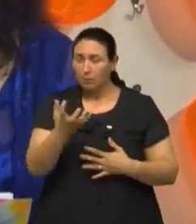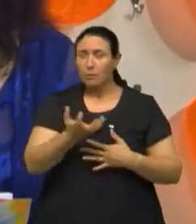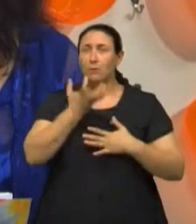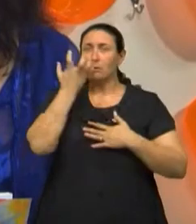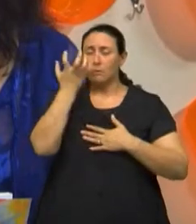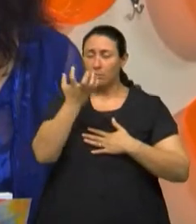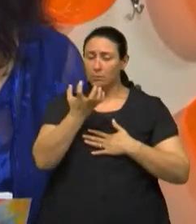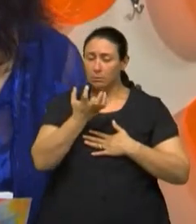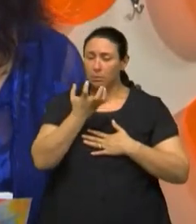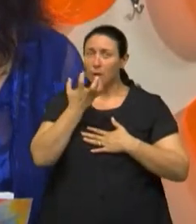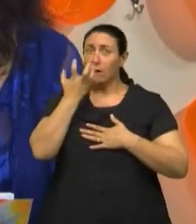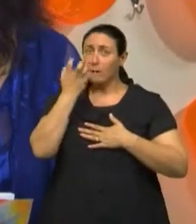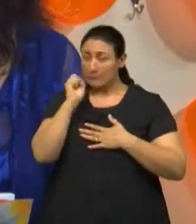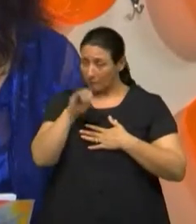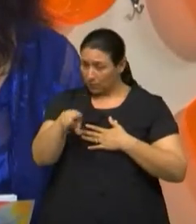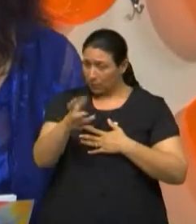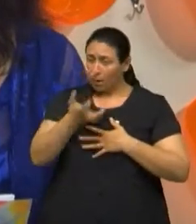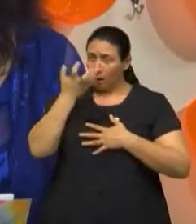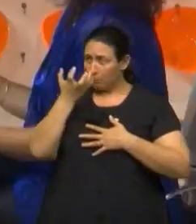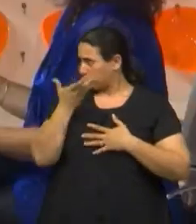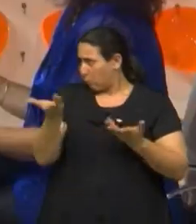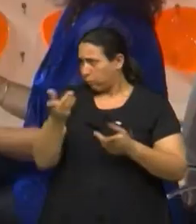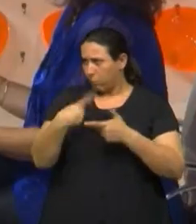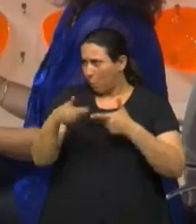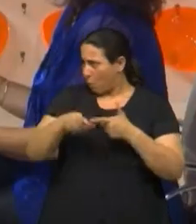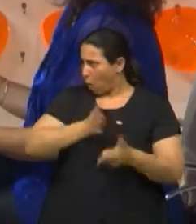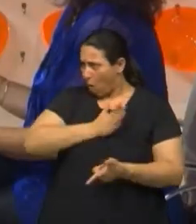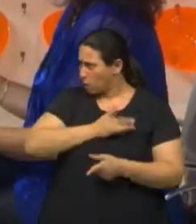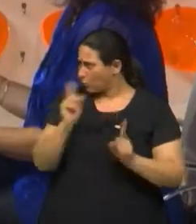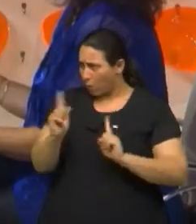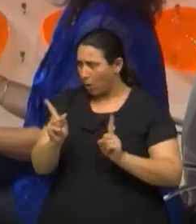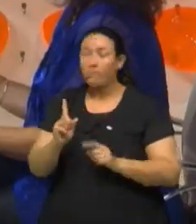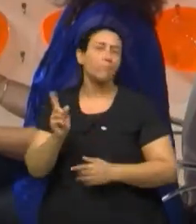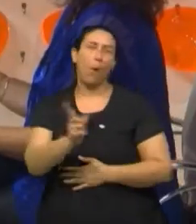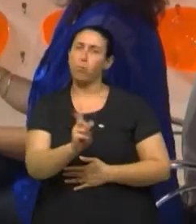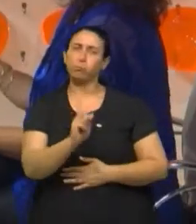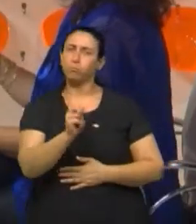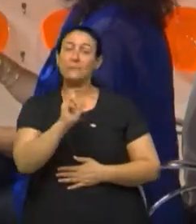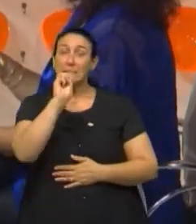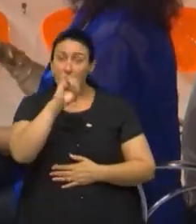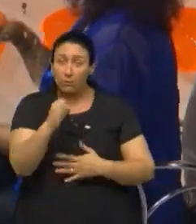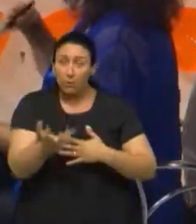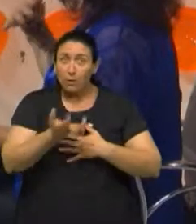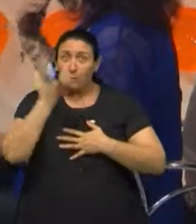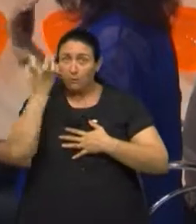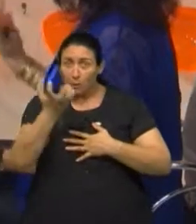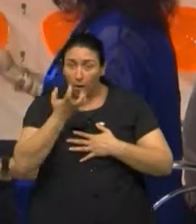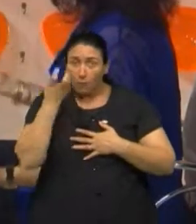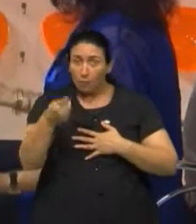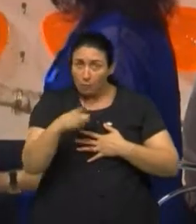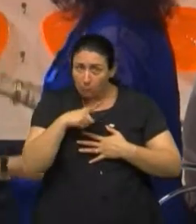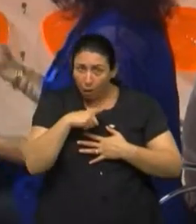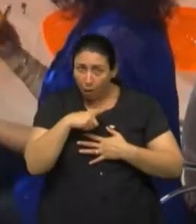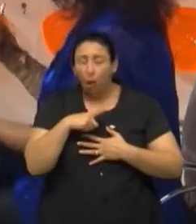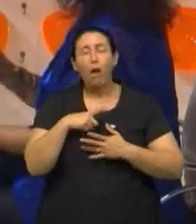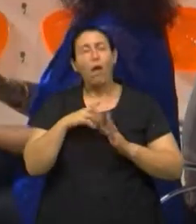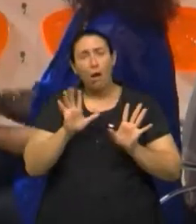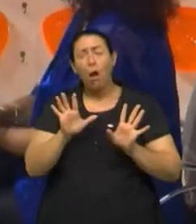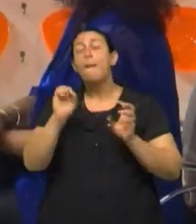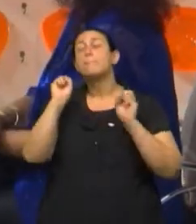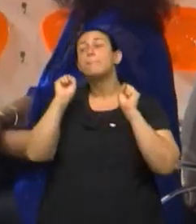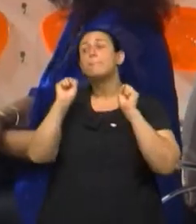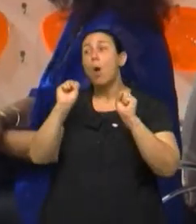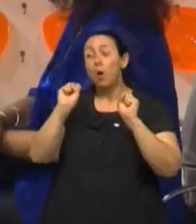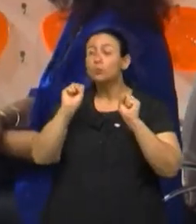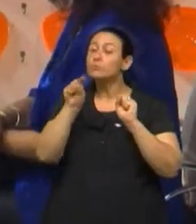é parada respiratória, não é parada cardíaca? Não, não é parada cardíaca. Se a pessoa está respirando e reage, ela pode